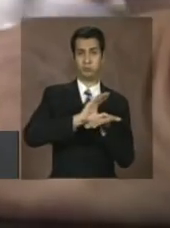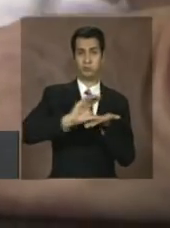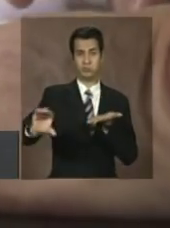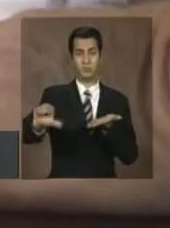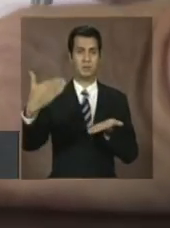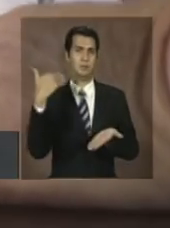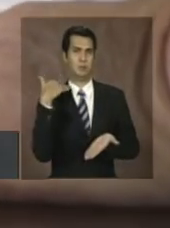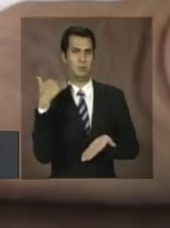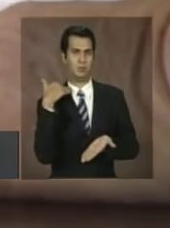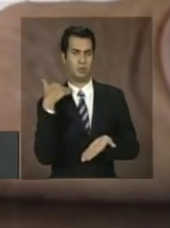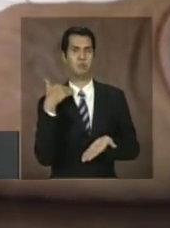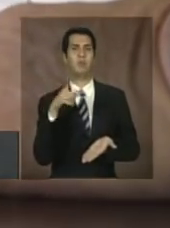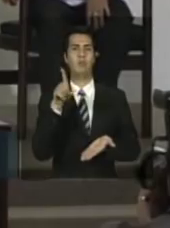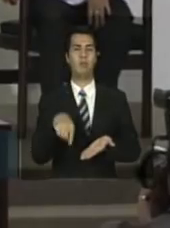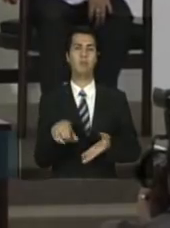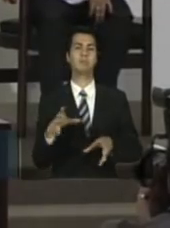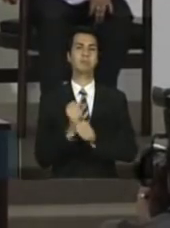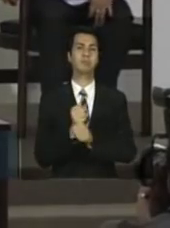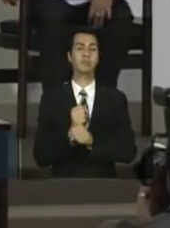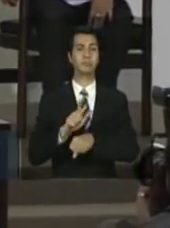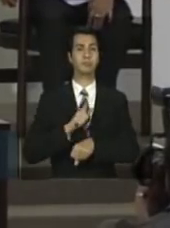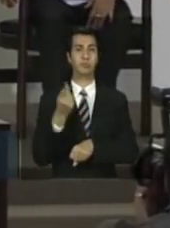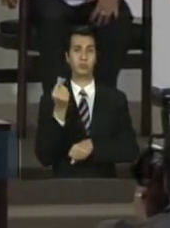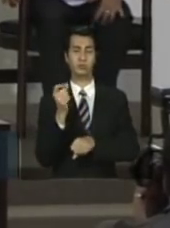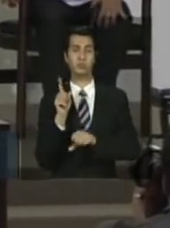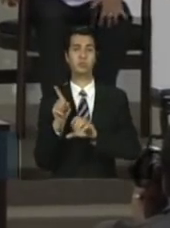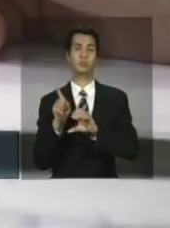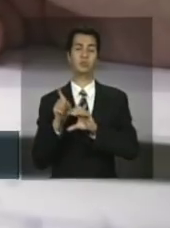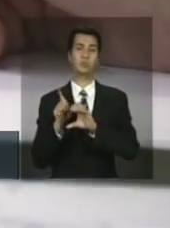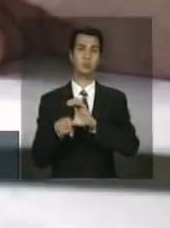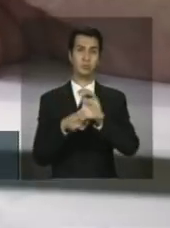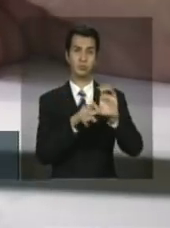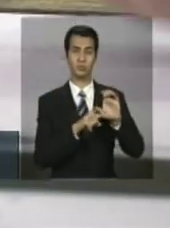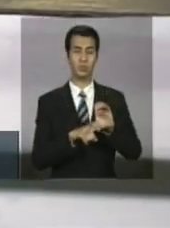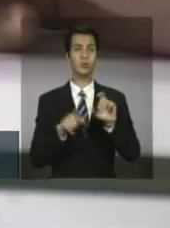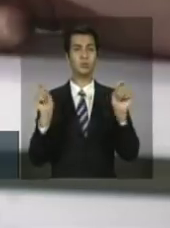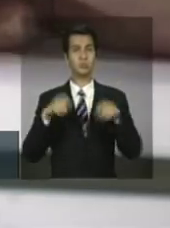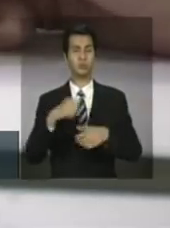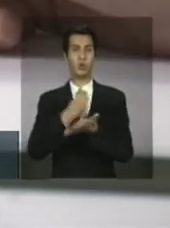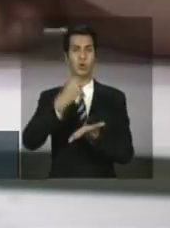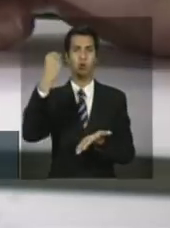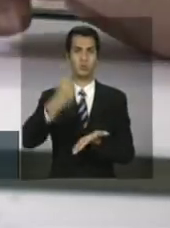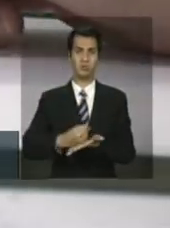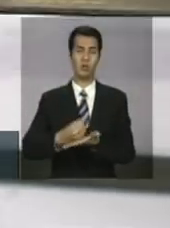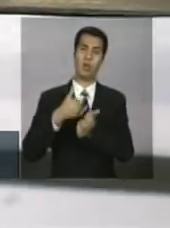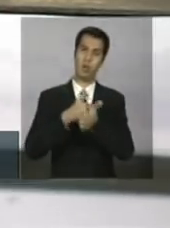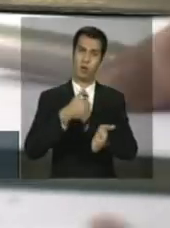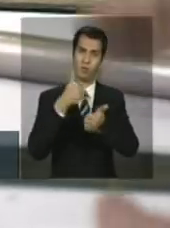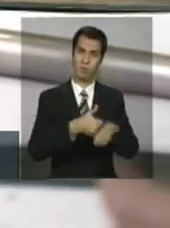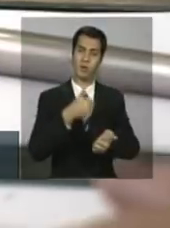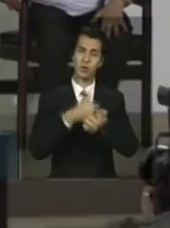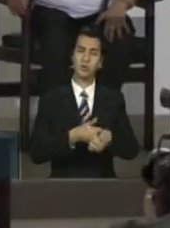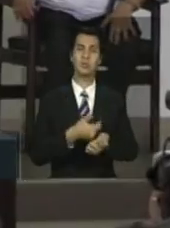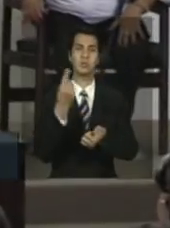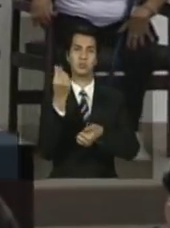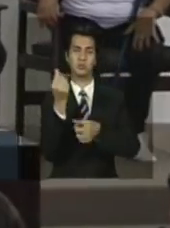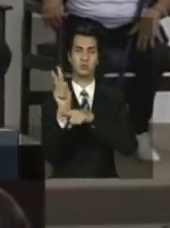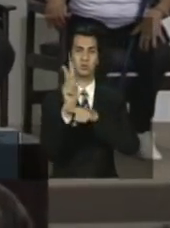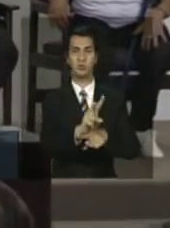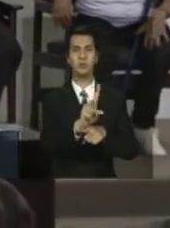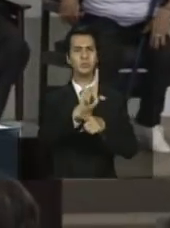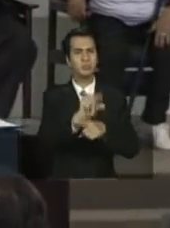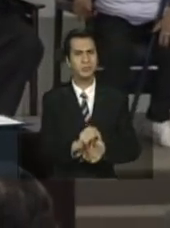econômica sob a forma de equalização de parte dos custos a que estão sujeitas para a contratação e acompanhamento de operações de